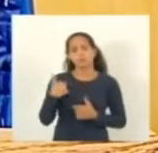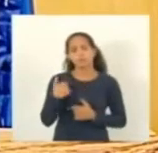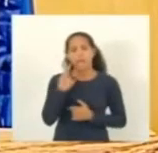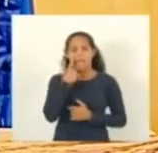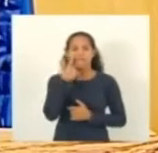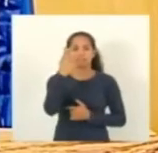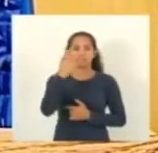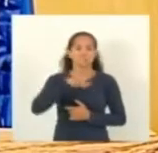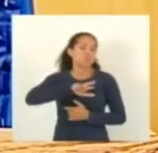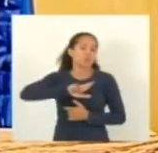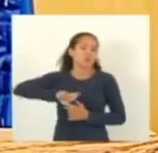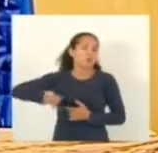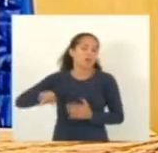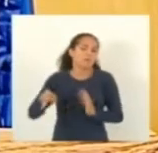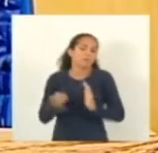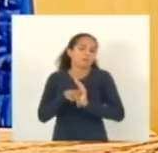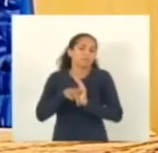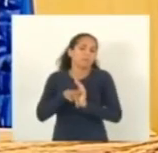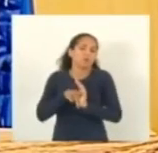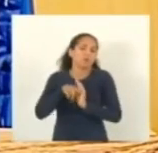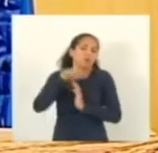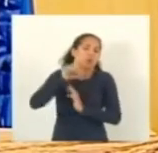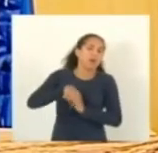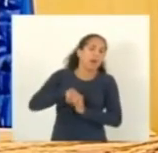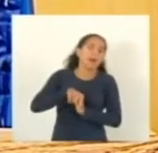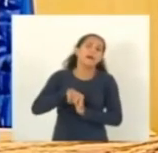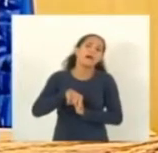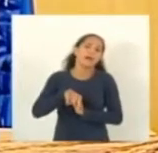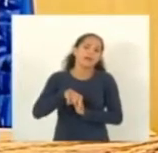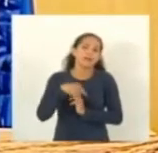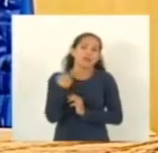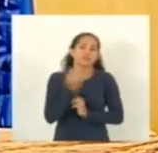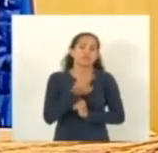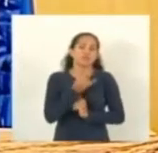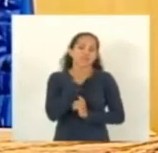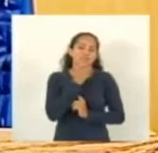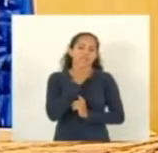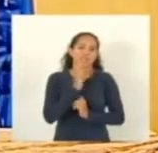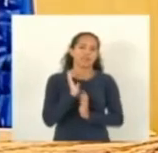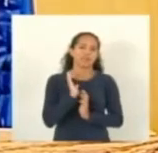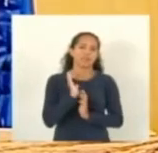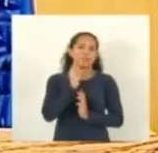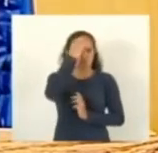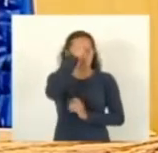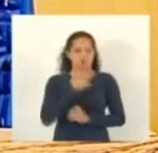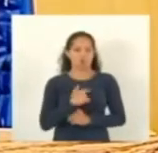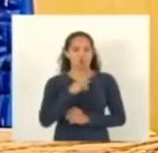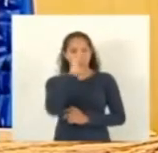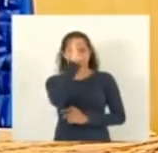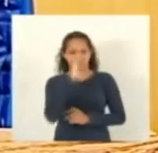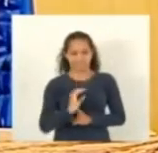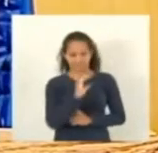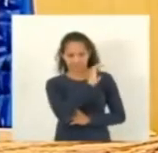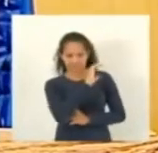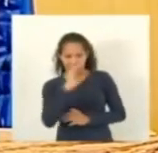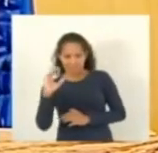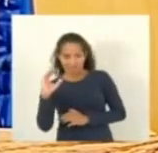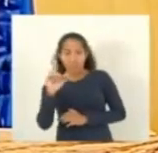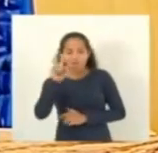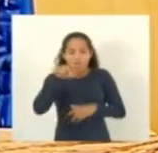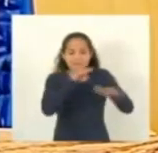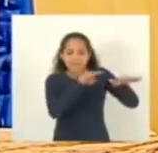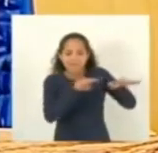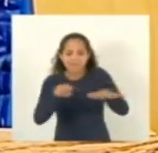santa não pelo fato né apenas pelo fato de que para nós né no caso para nós católicos principalmente é a